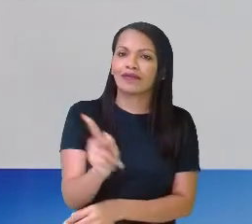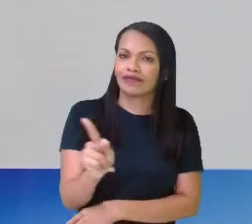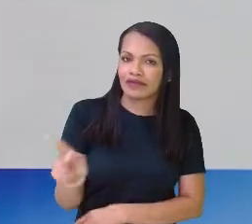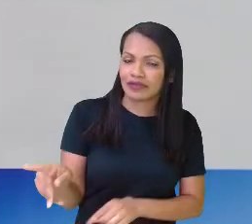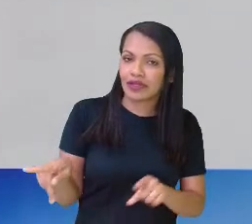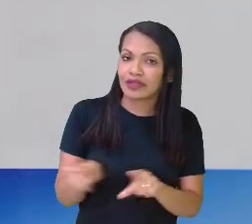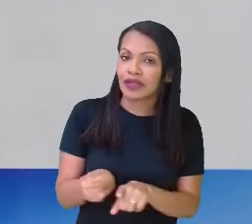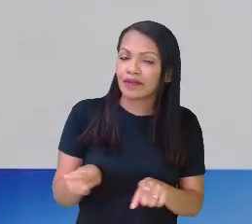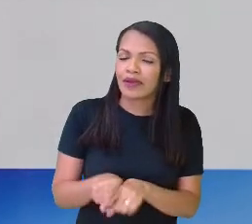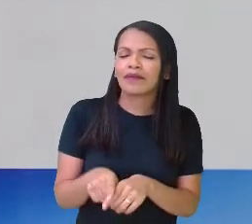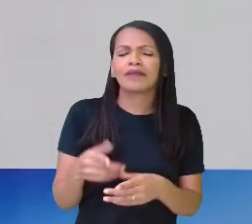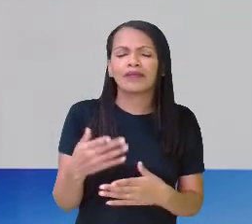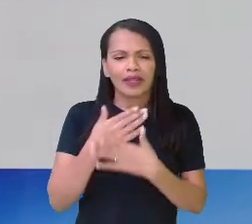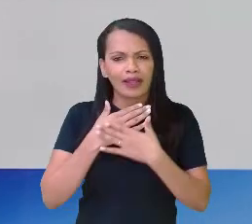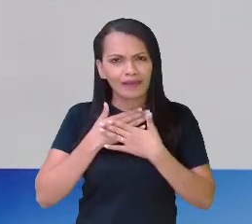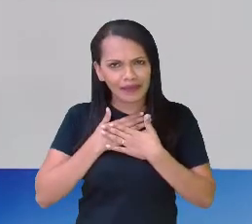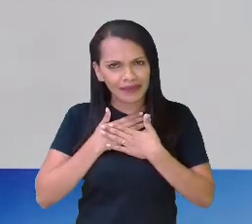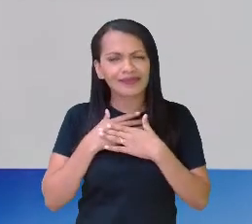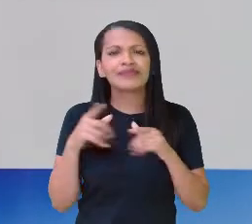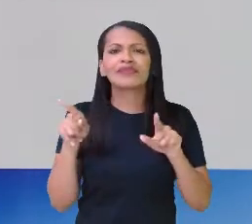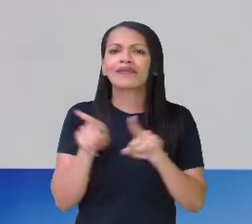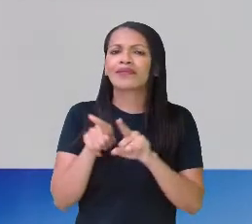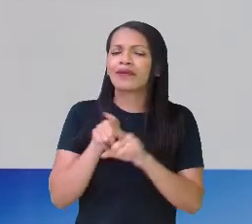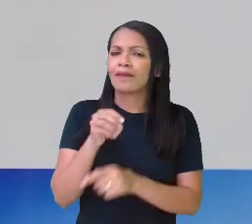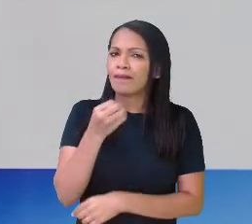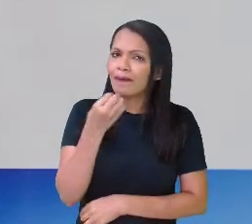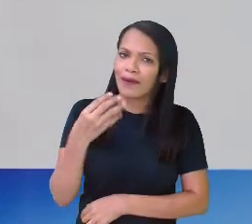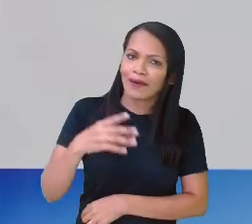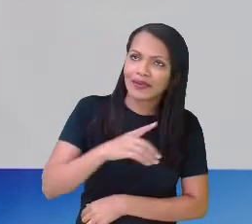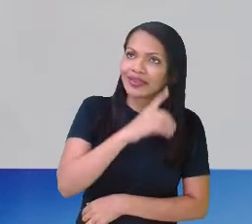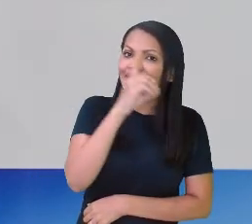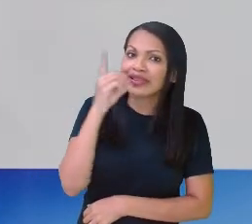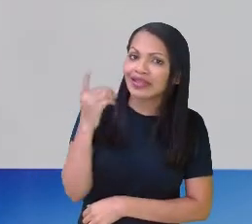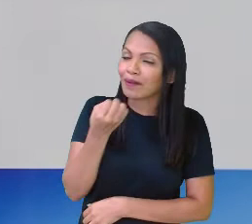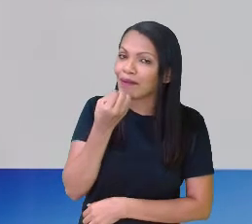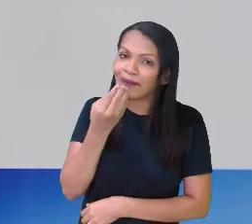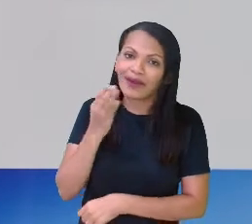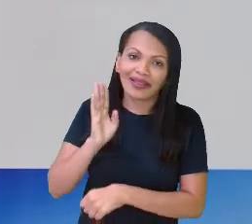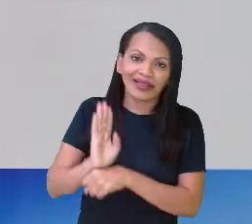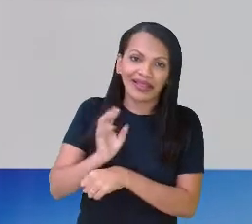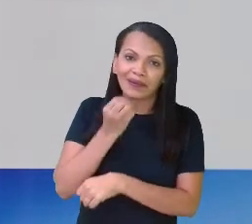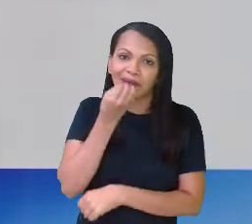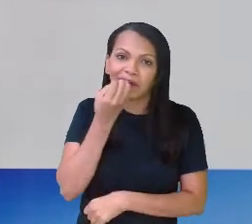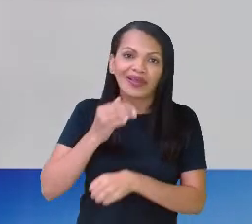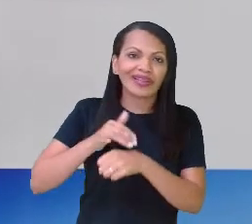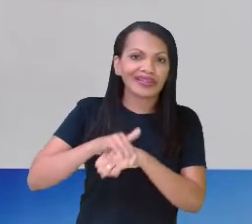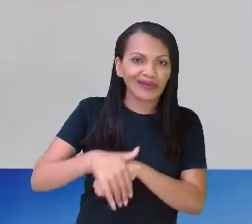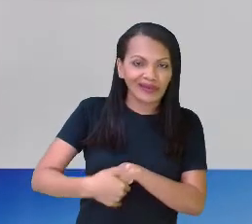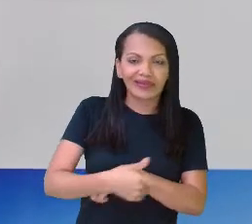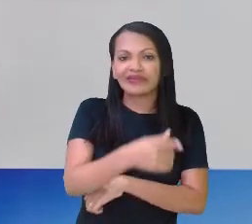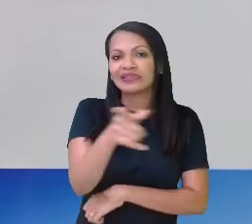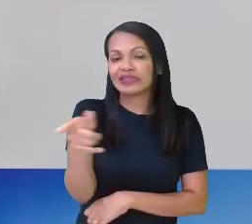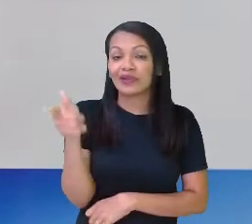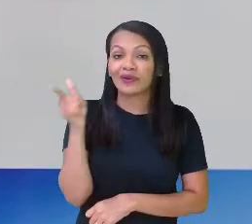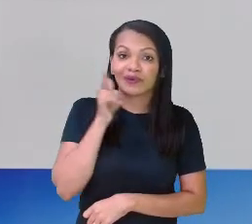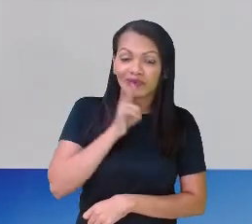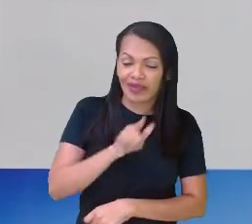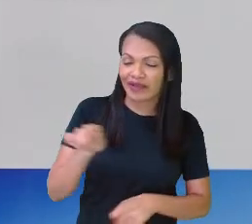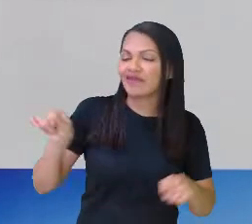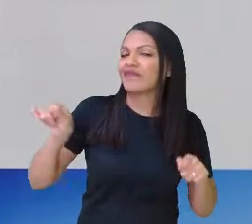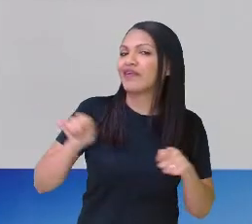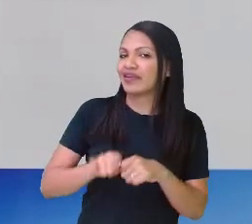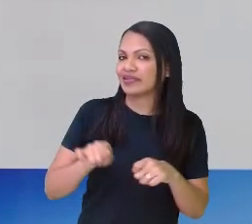que sou sua professora também. Aquele bom dia, boa tarde, boa noite. É, no aplicativo você consegue fazer tudo isso